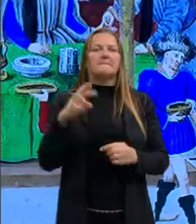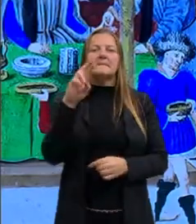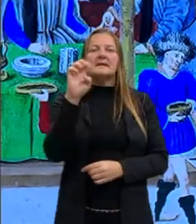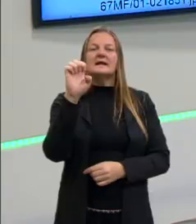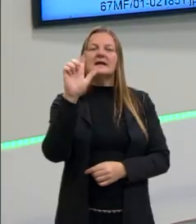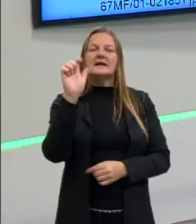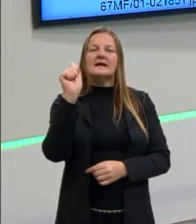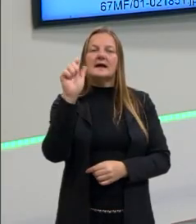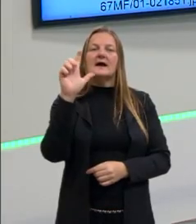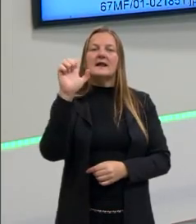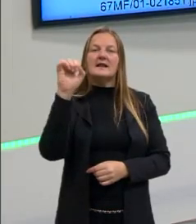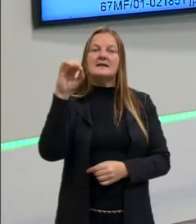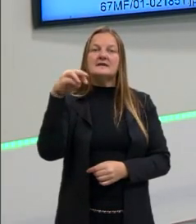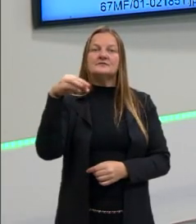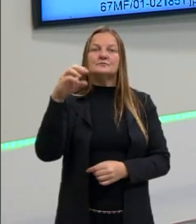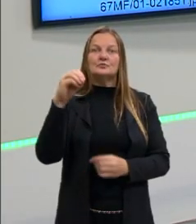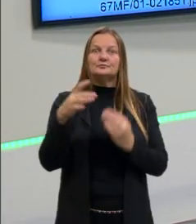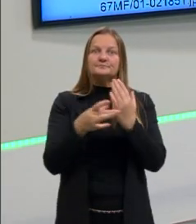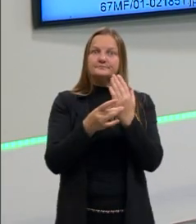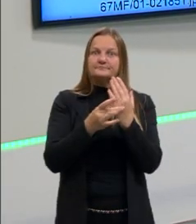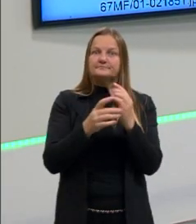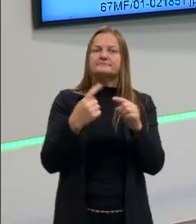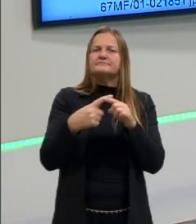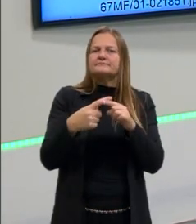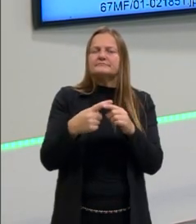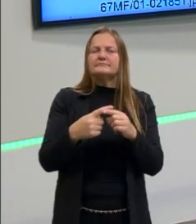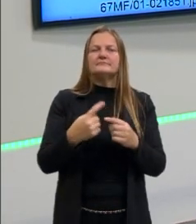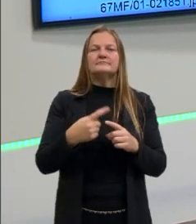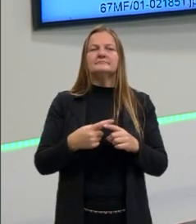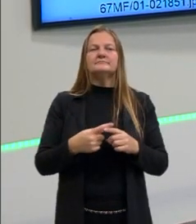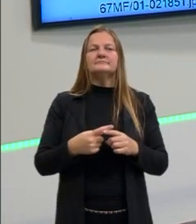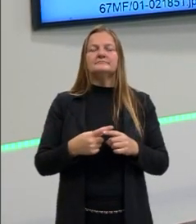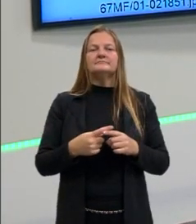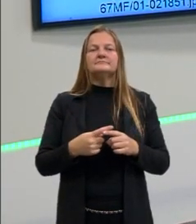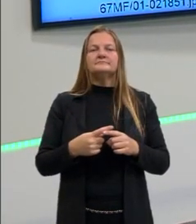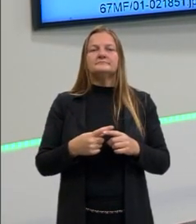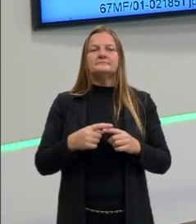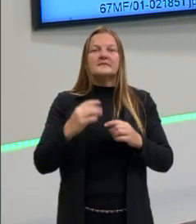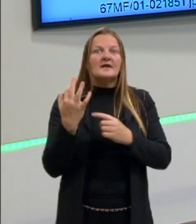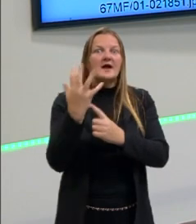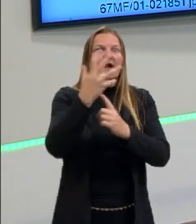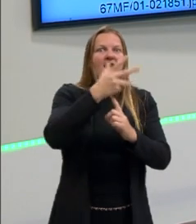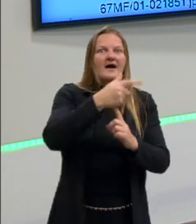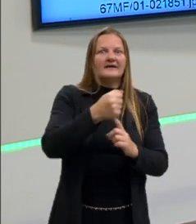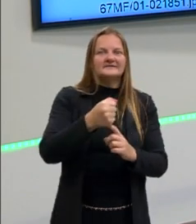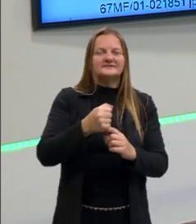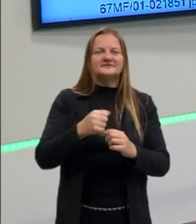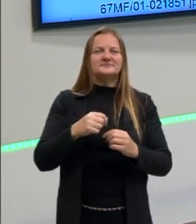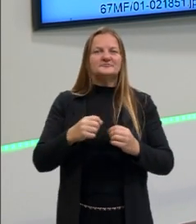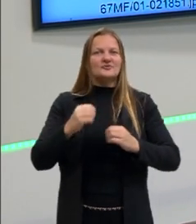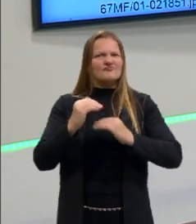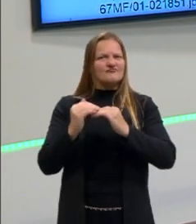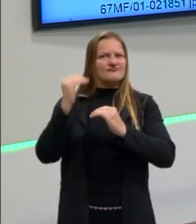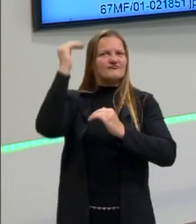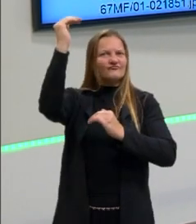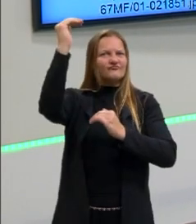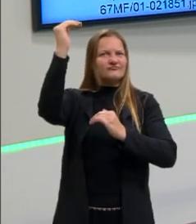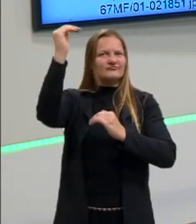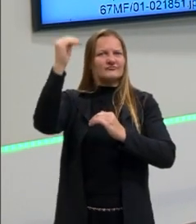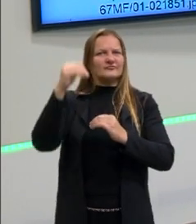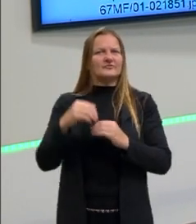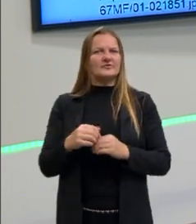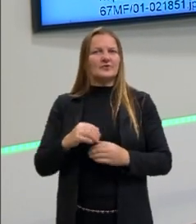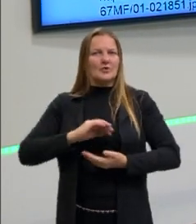aparentemente um pouco mais complexa, em termos da sua execução, isso necessariamente demonstra uma superioridade do período